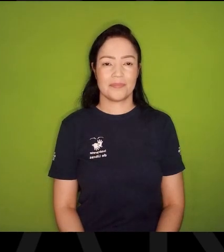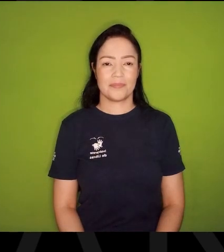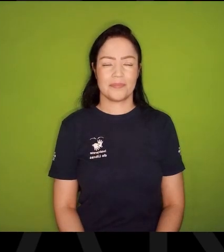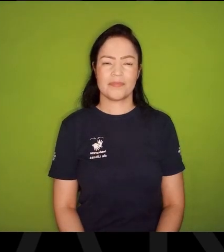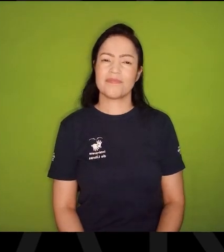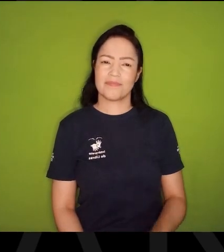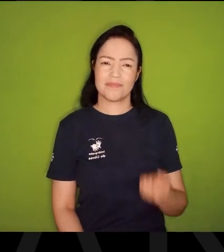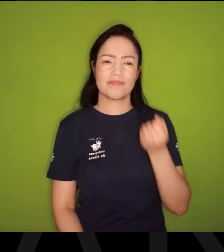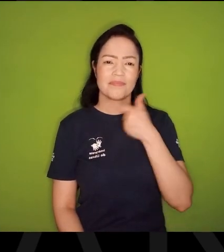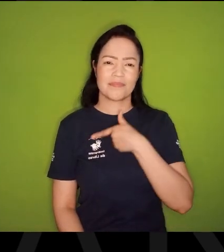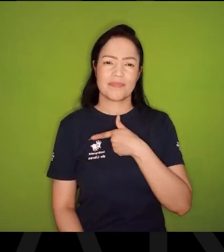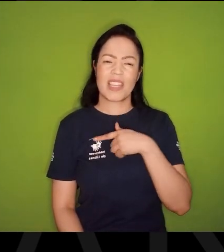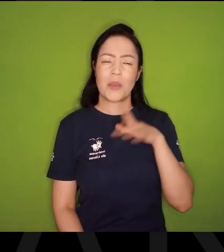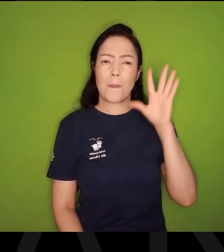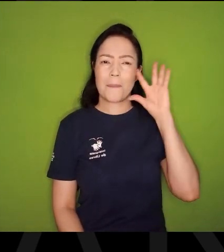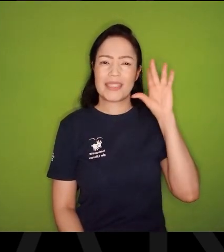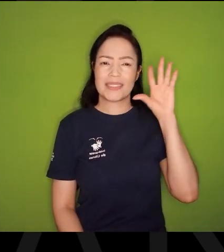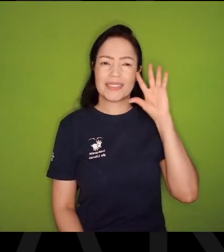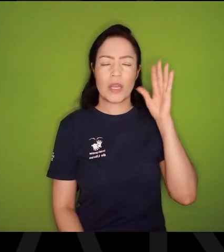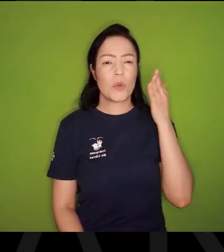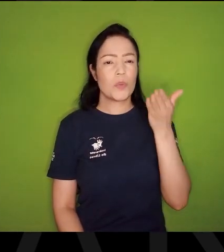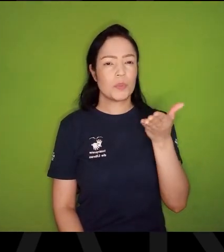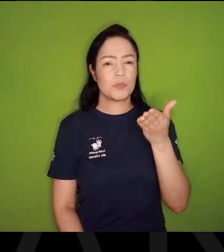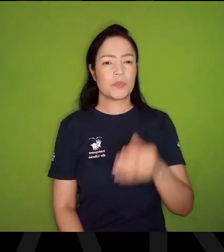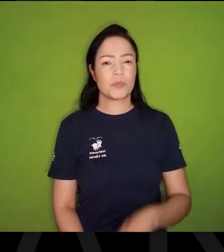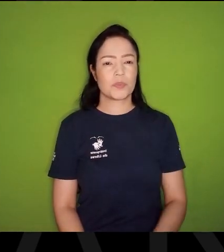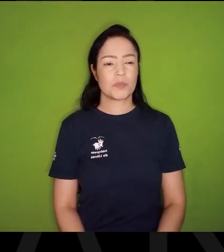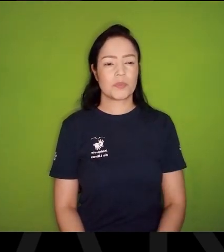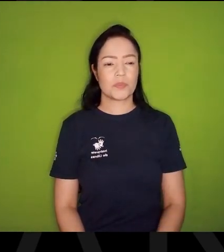É engraçado, Estava pensando sobre isso, Dessa coisa,